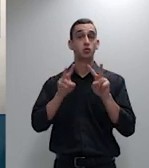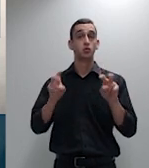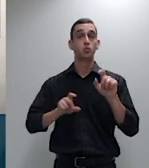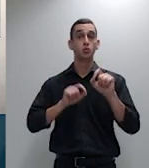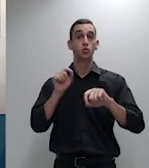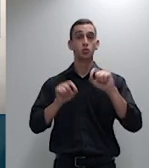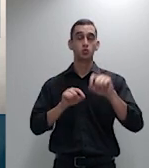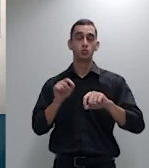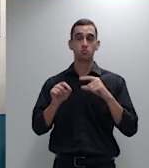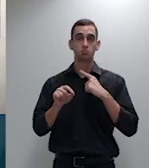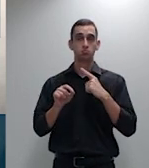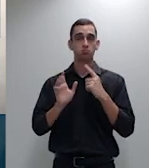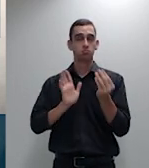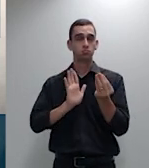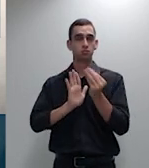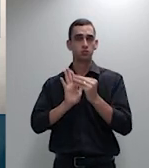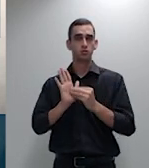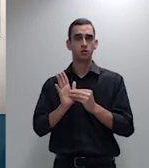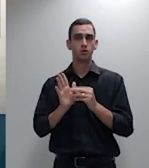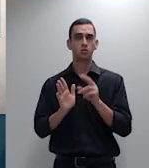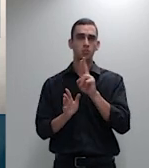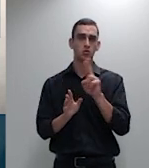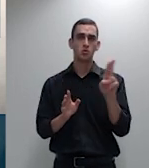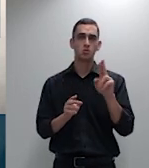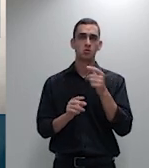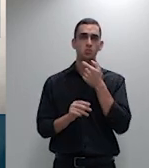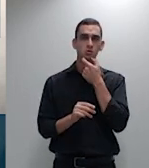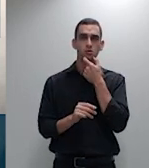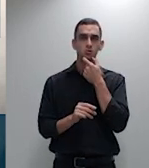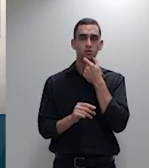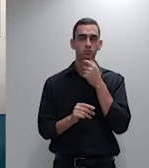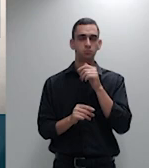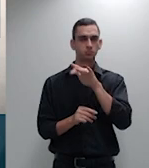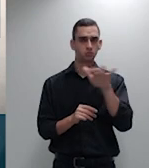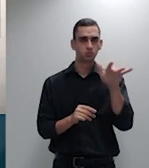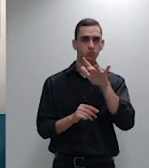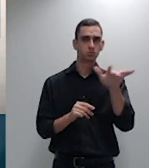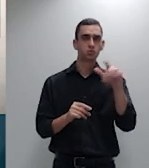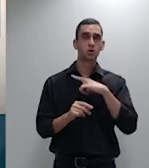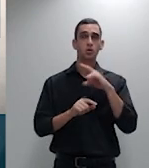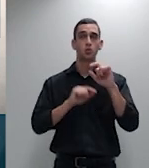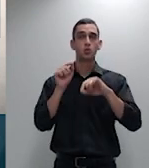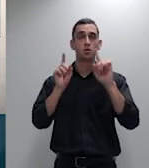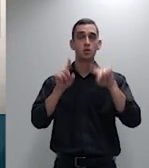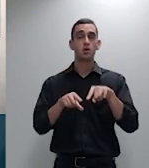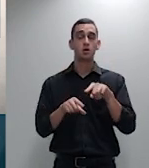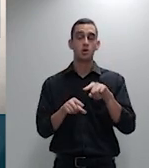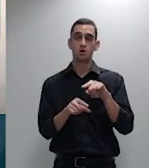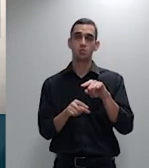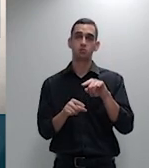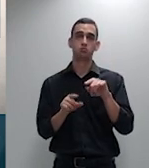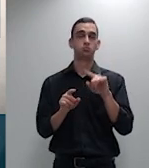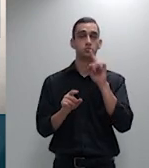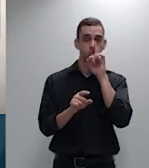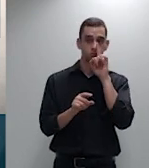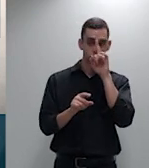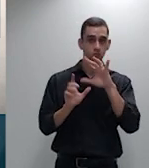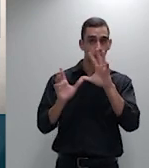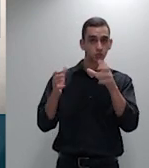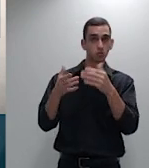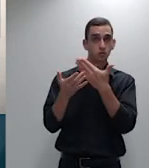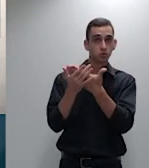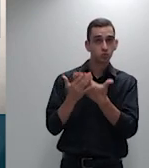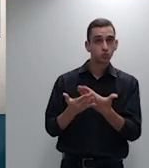skimming seleção de risco preferencial citando estudo específico sobre o setor de saúde